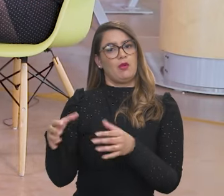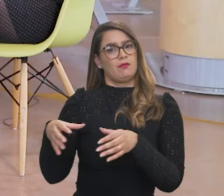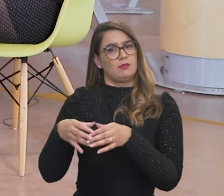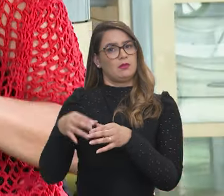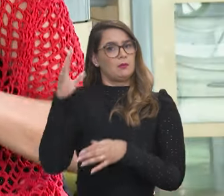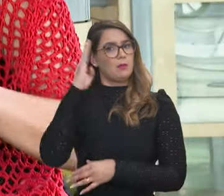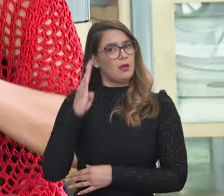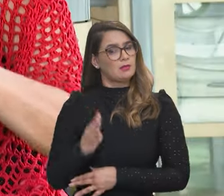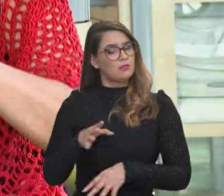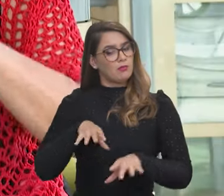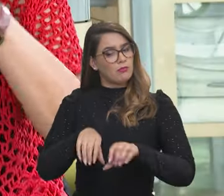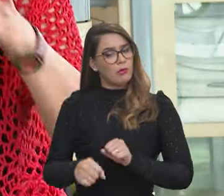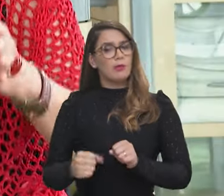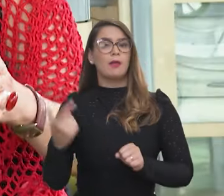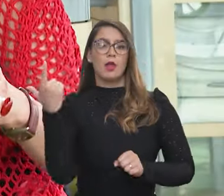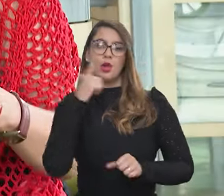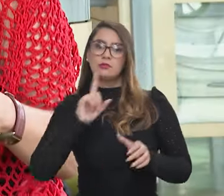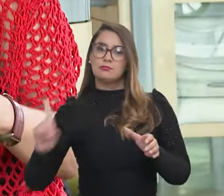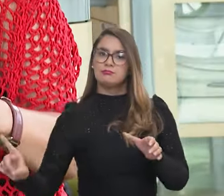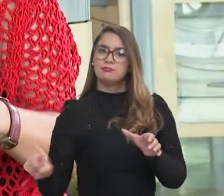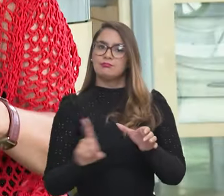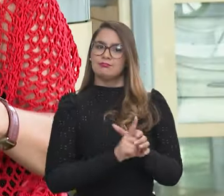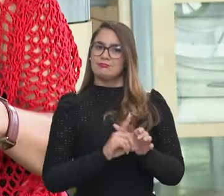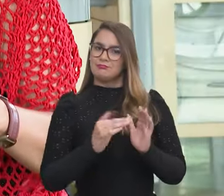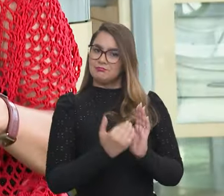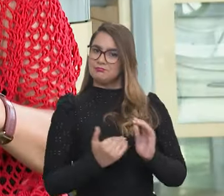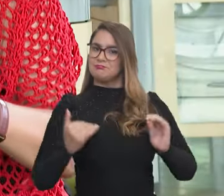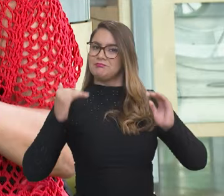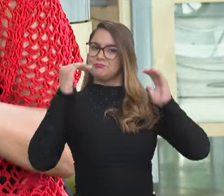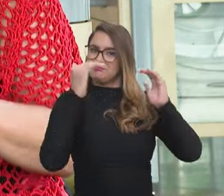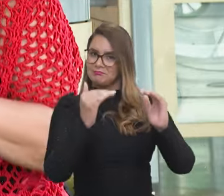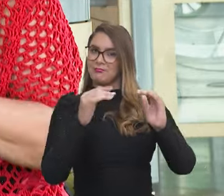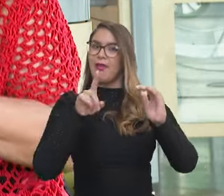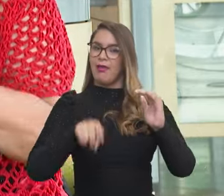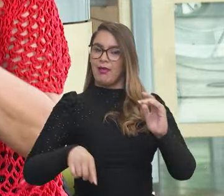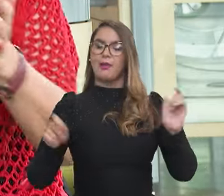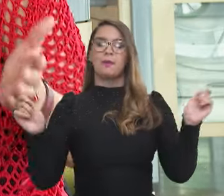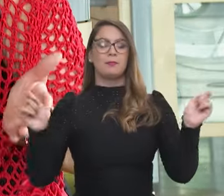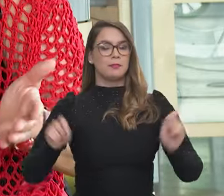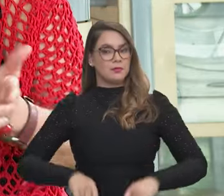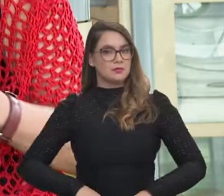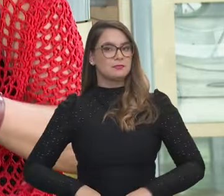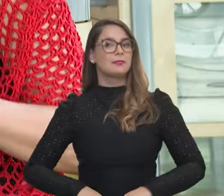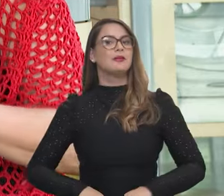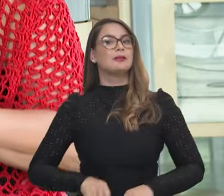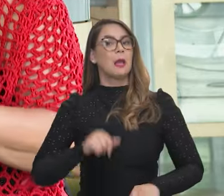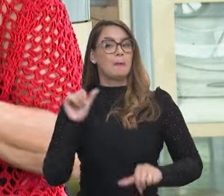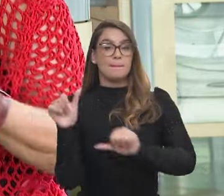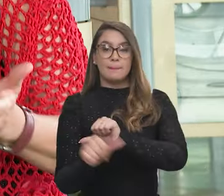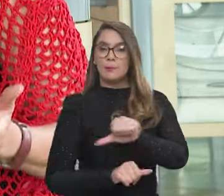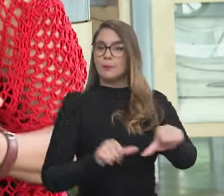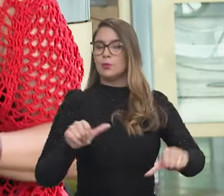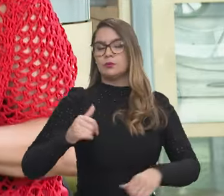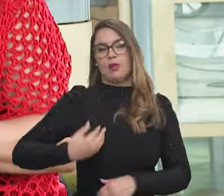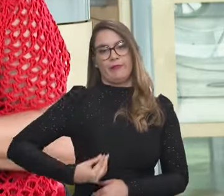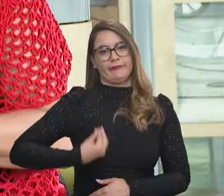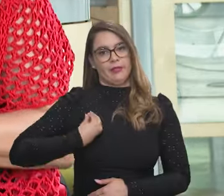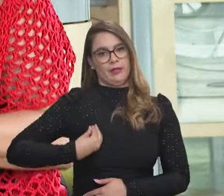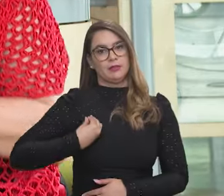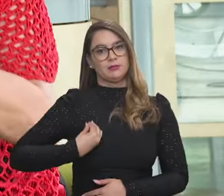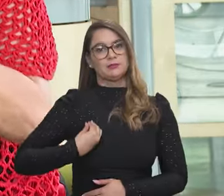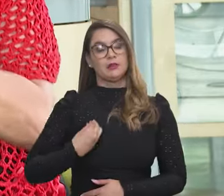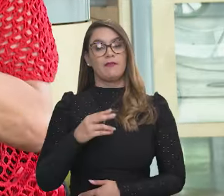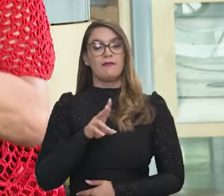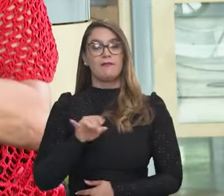E que eles possam se qualificar e se inserir no outro patamar. É uma possibilidade, né? De mudança de vida.